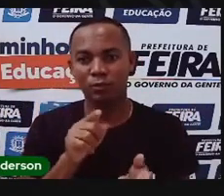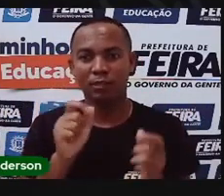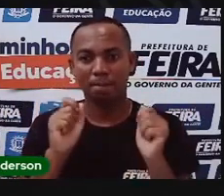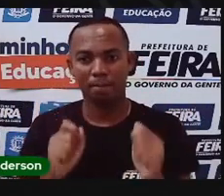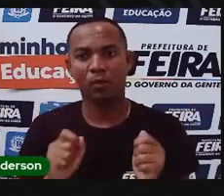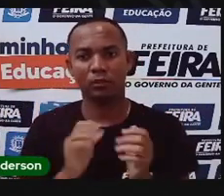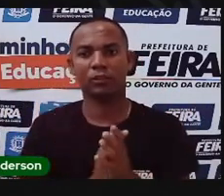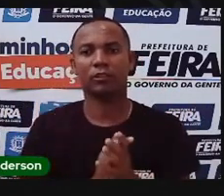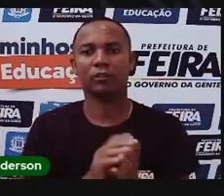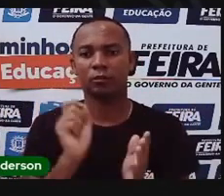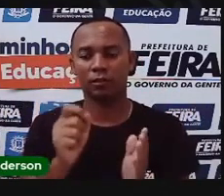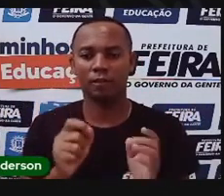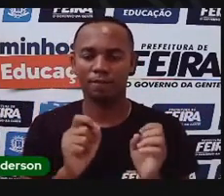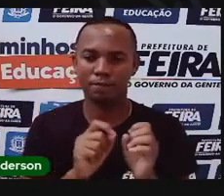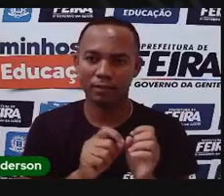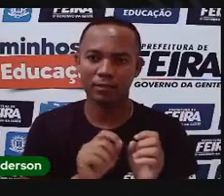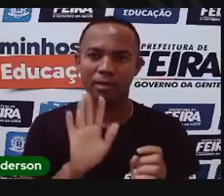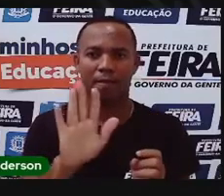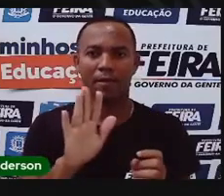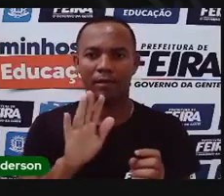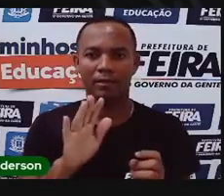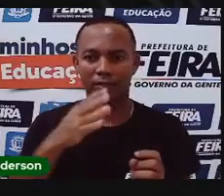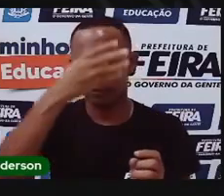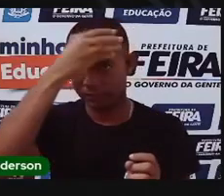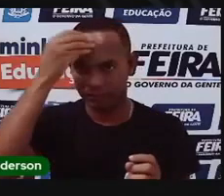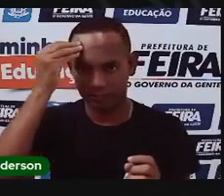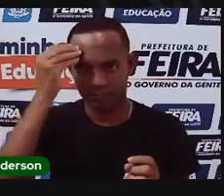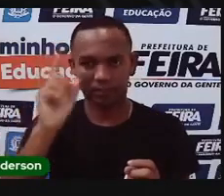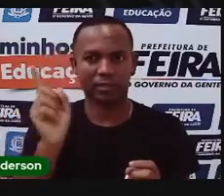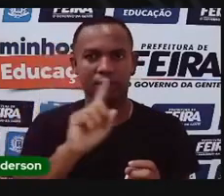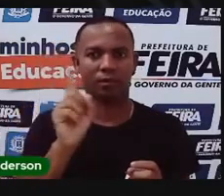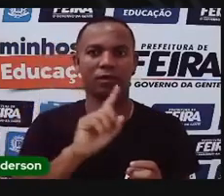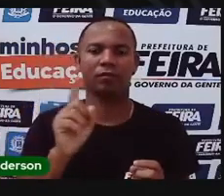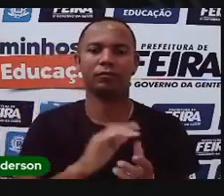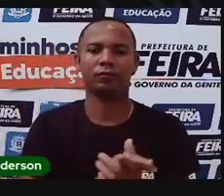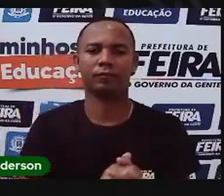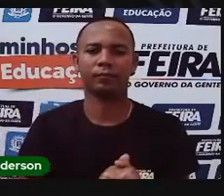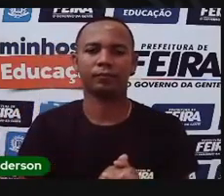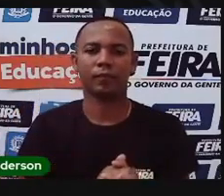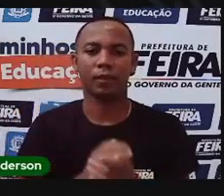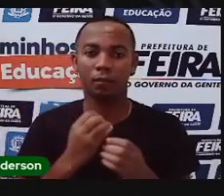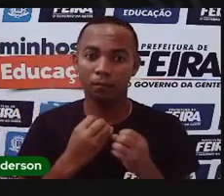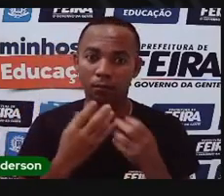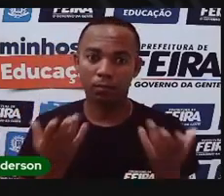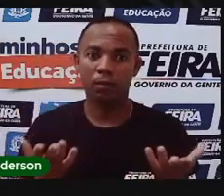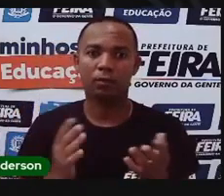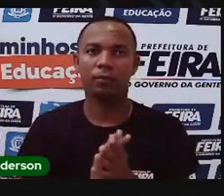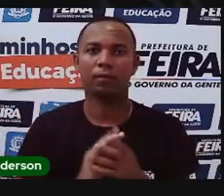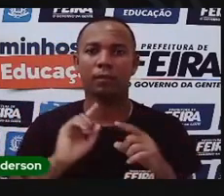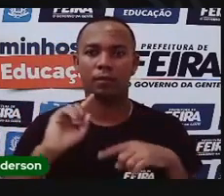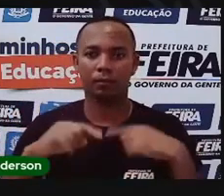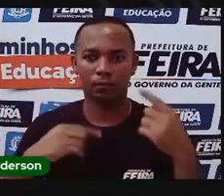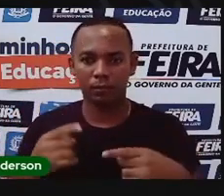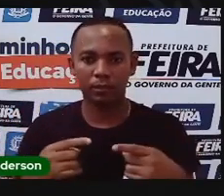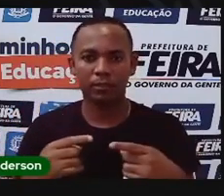você quiser, mas não esqueçam, vocês precisam realizar essa atividade. Bom, depois que você fizer essa atividade,